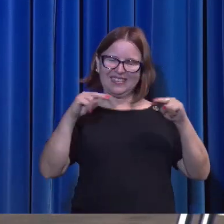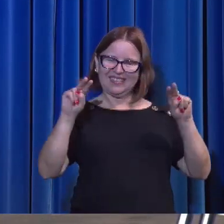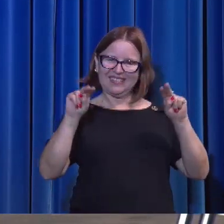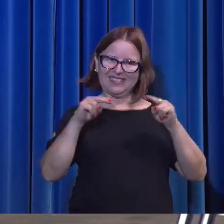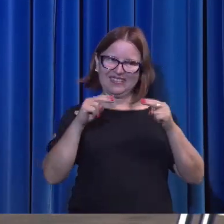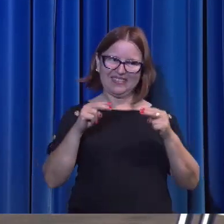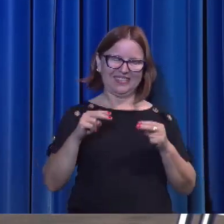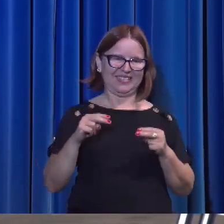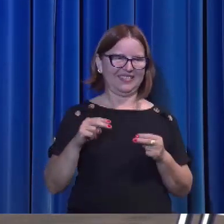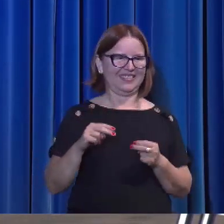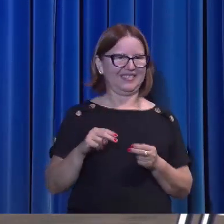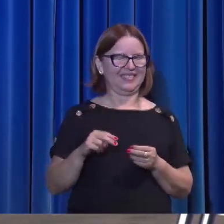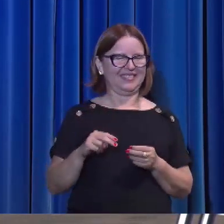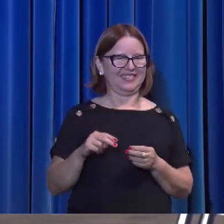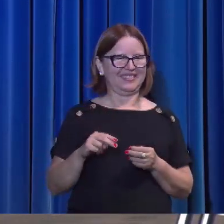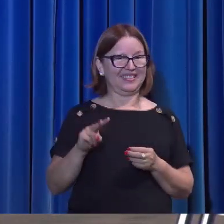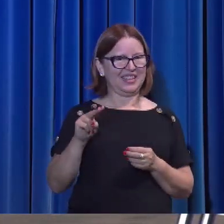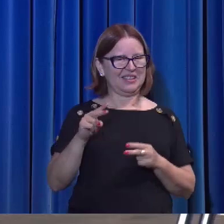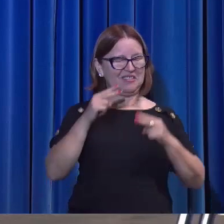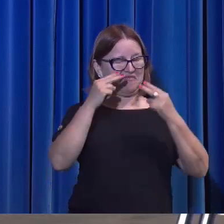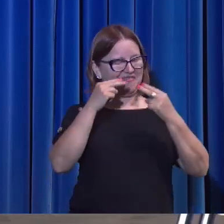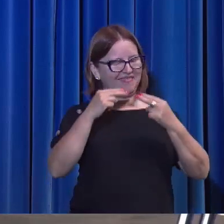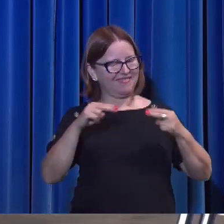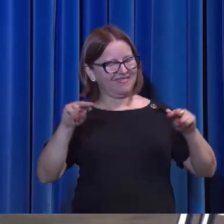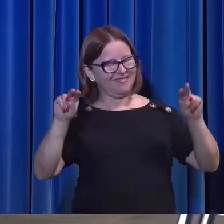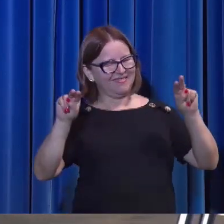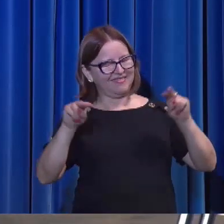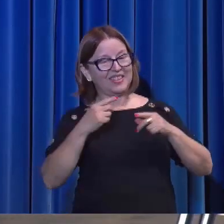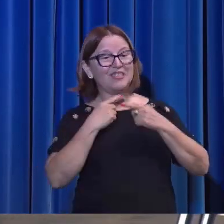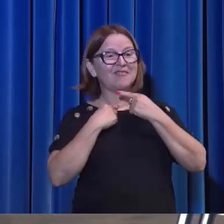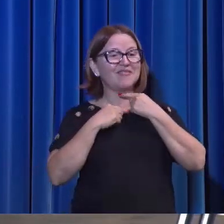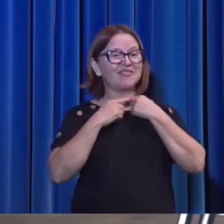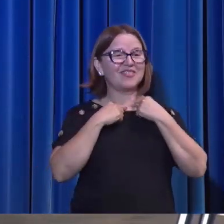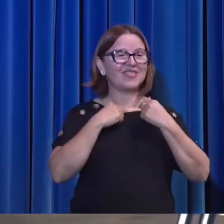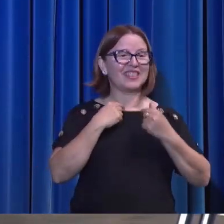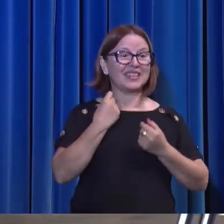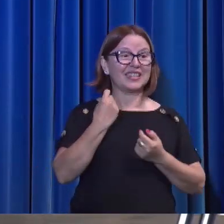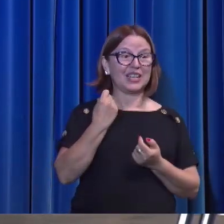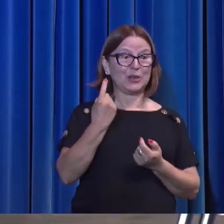sinfonia, há uma vontade só.